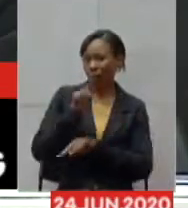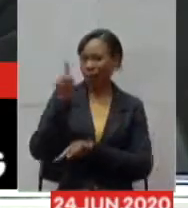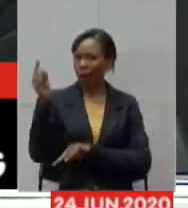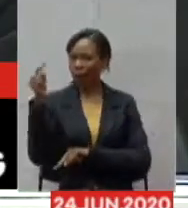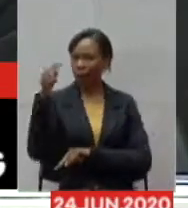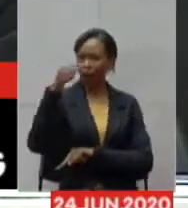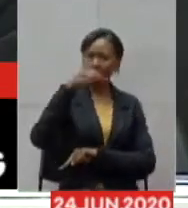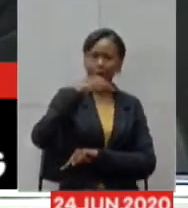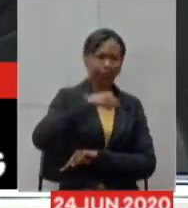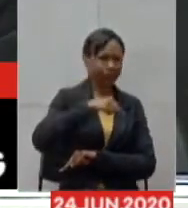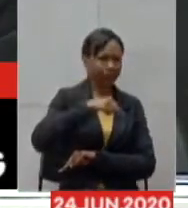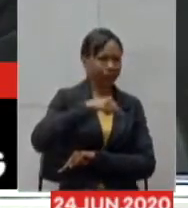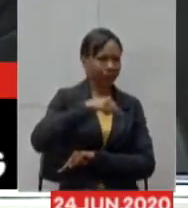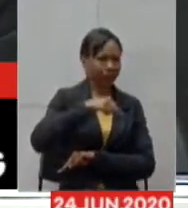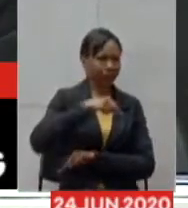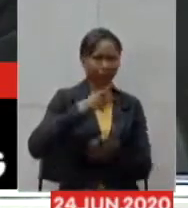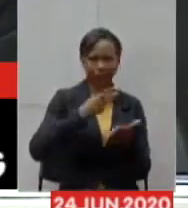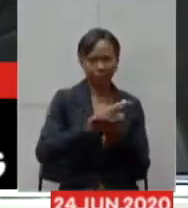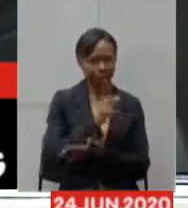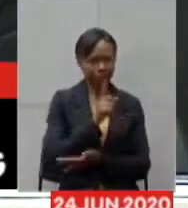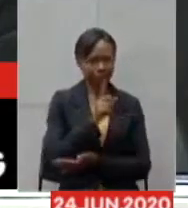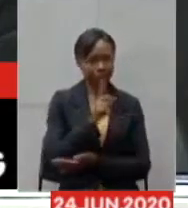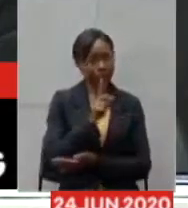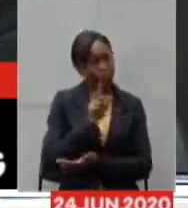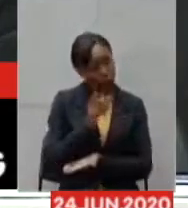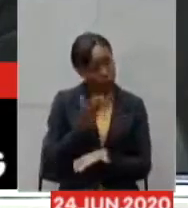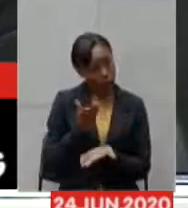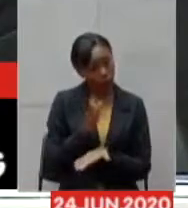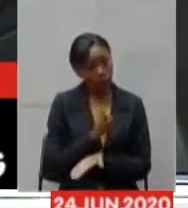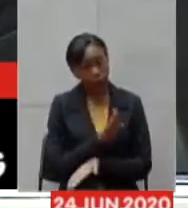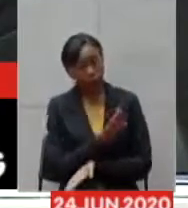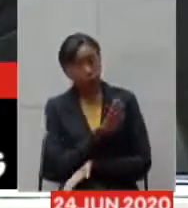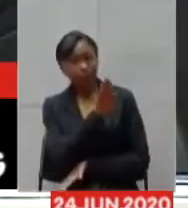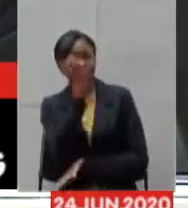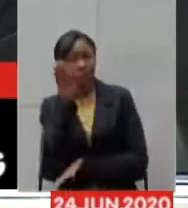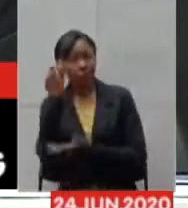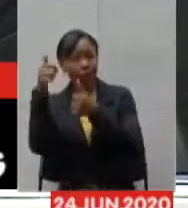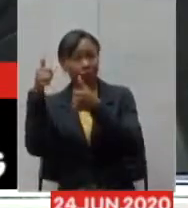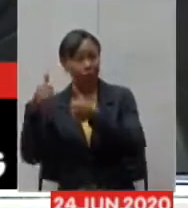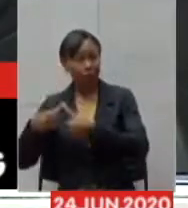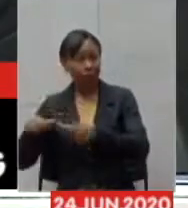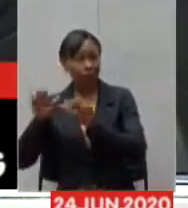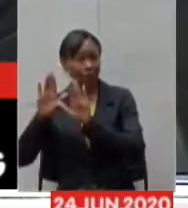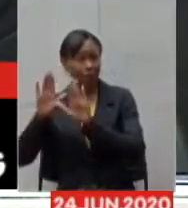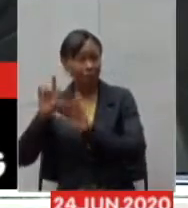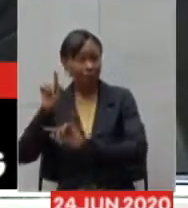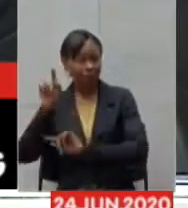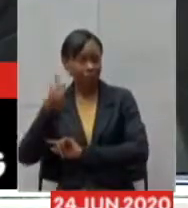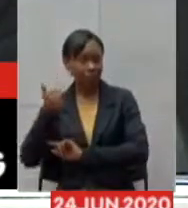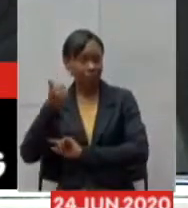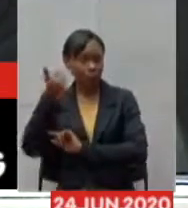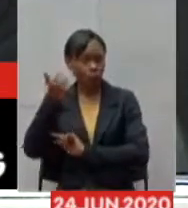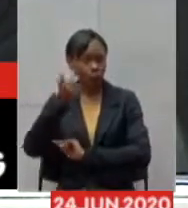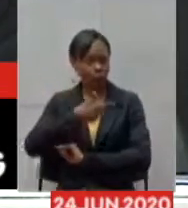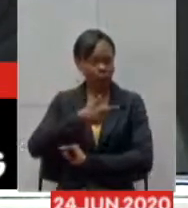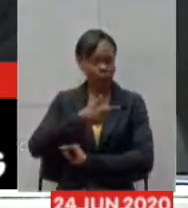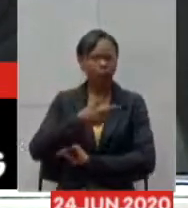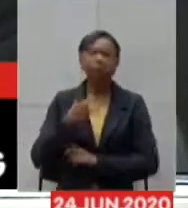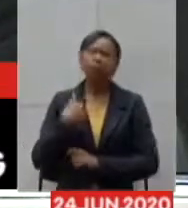viver lá deve ser melhor do que viver aqui então eu sempre me perguntei o que que faz um país